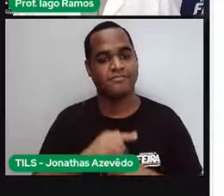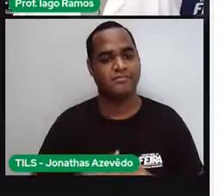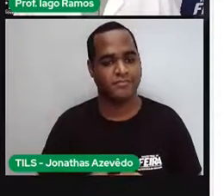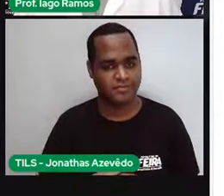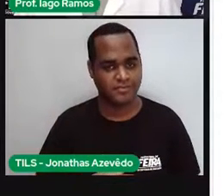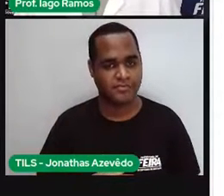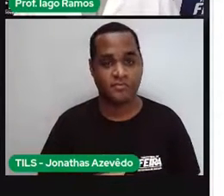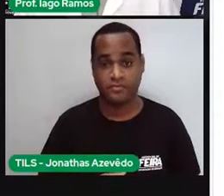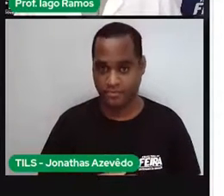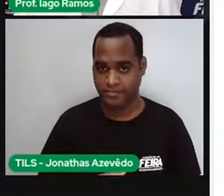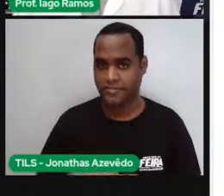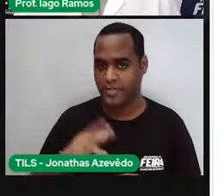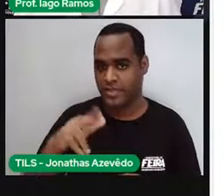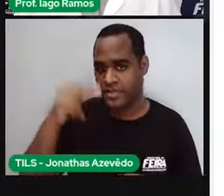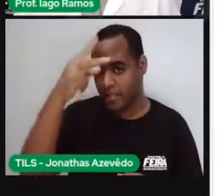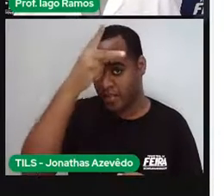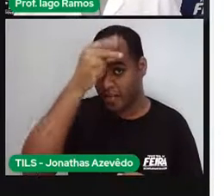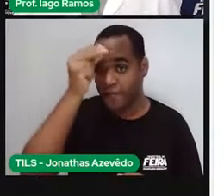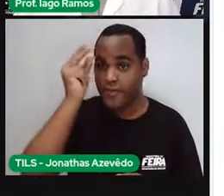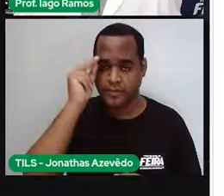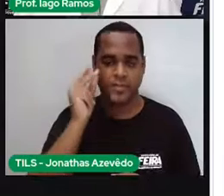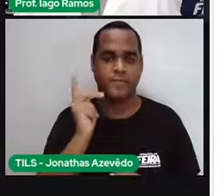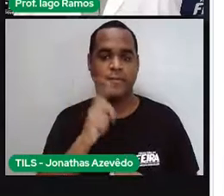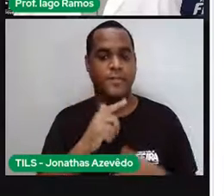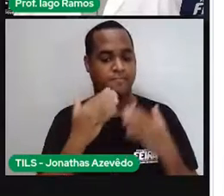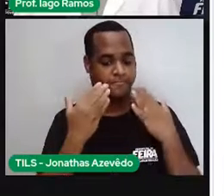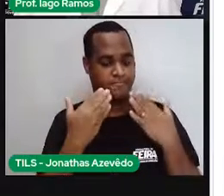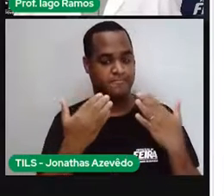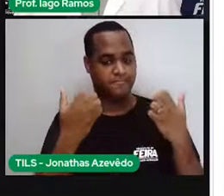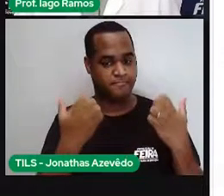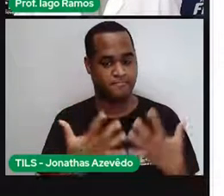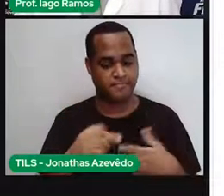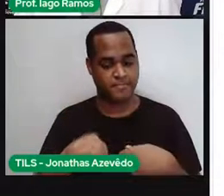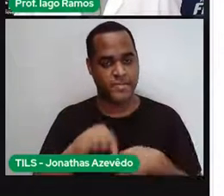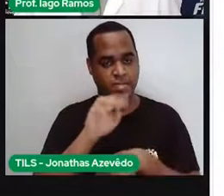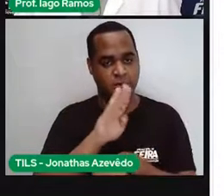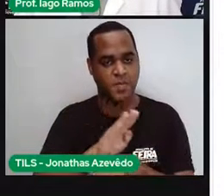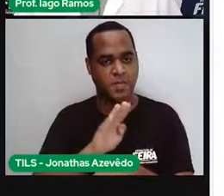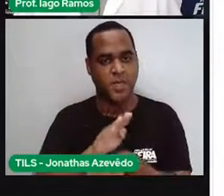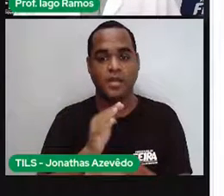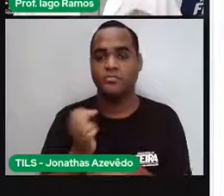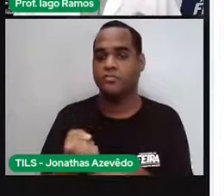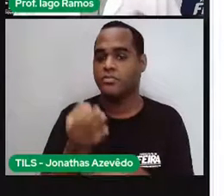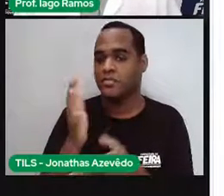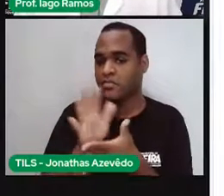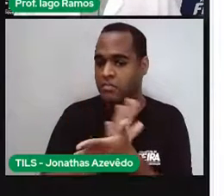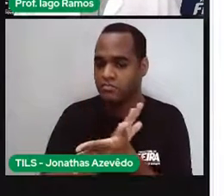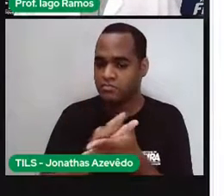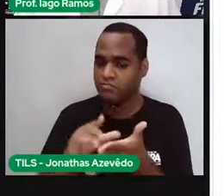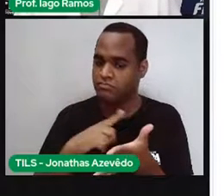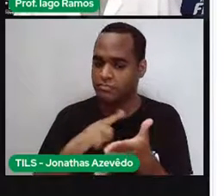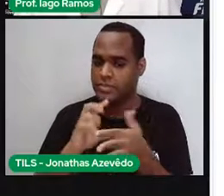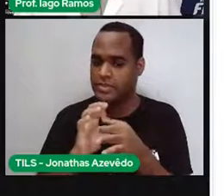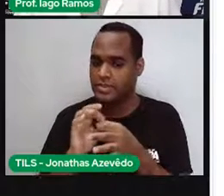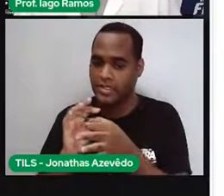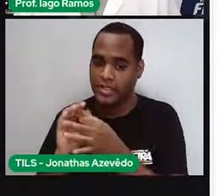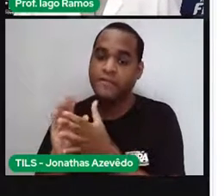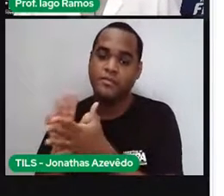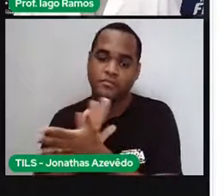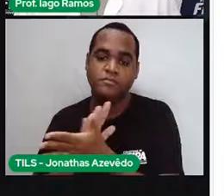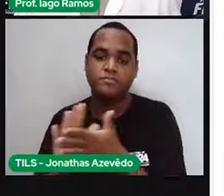prefeitura apresenta aos moradores desse bairro as medidas dos terrenos disponíveis para a construção da